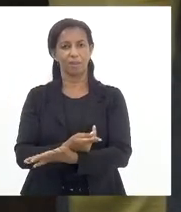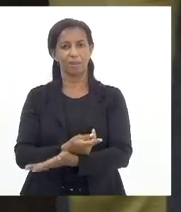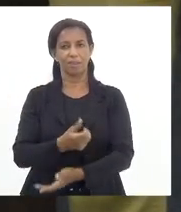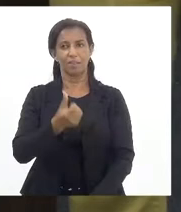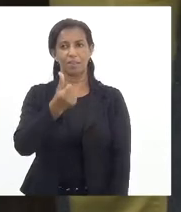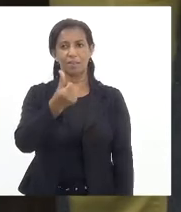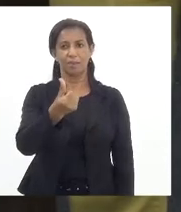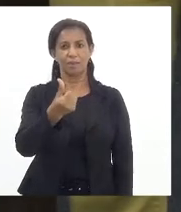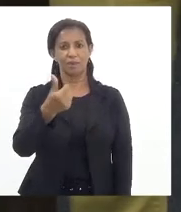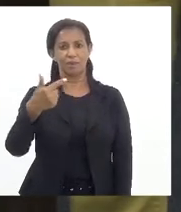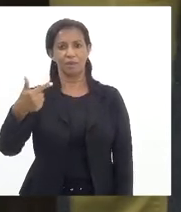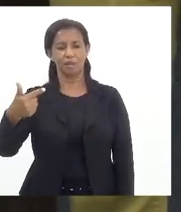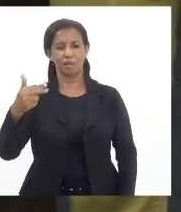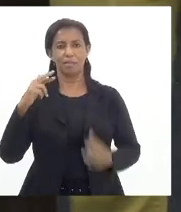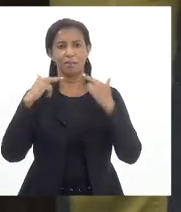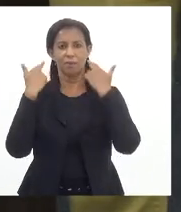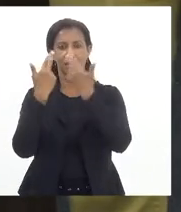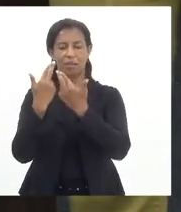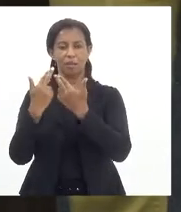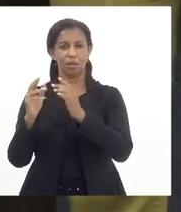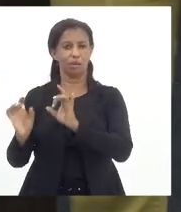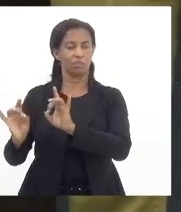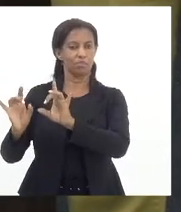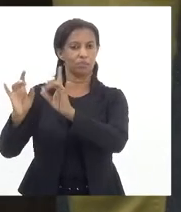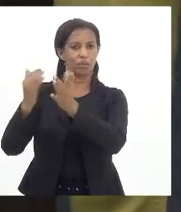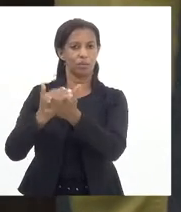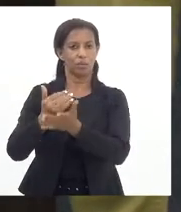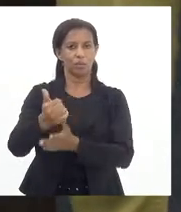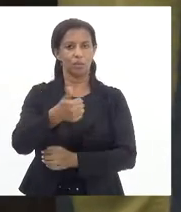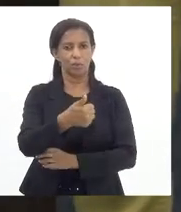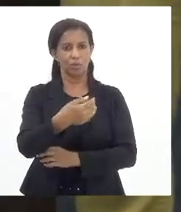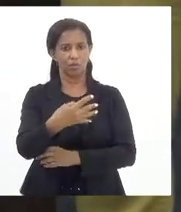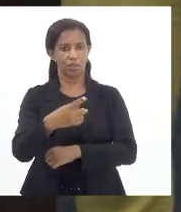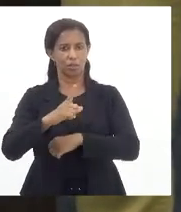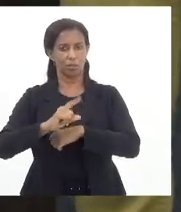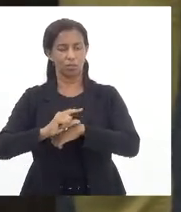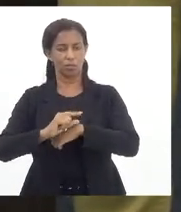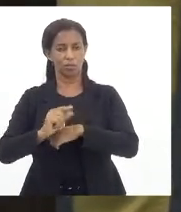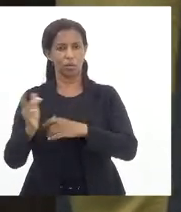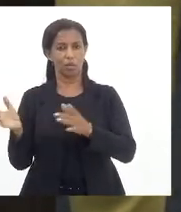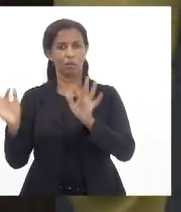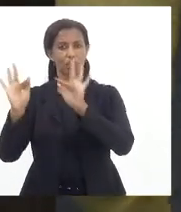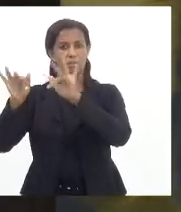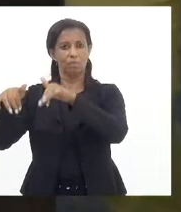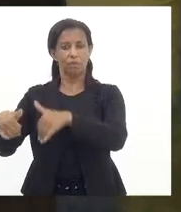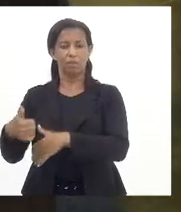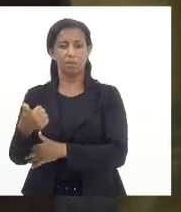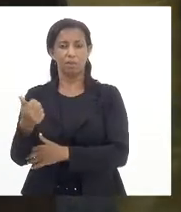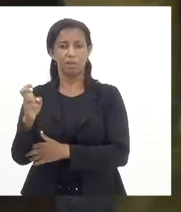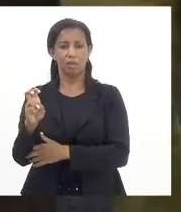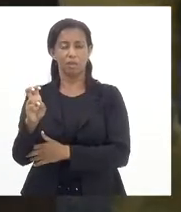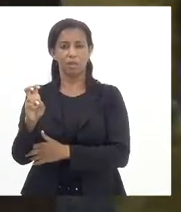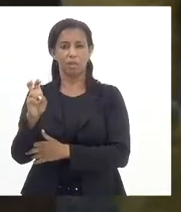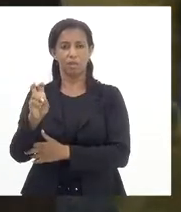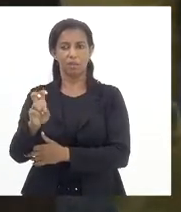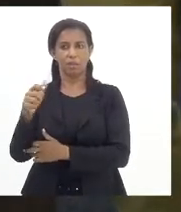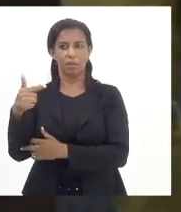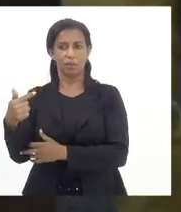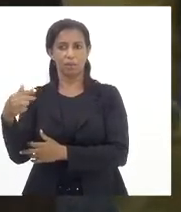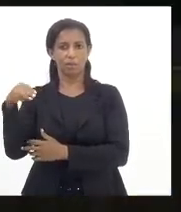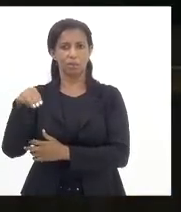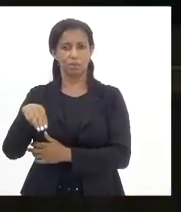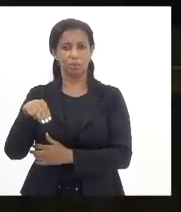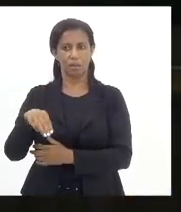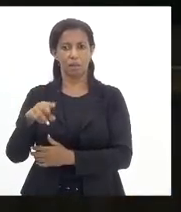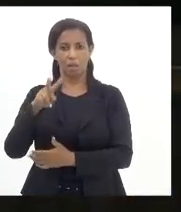62ª sessão ordinária que iniciada às 14 horas encerrou-se às 15 horas e 57 minutos